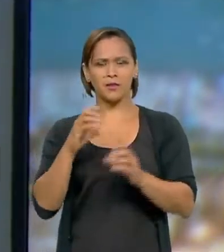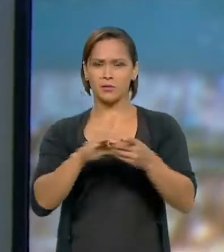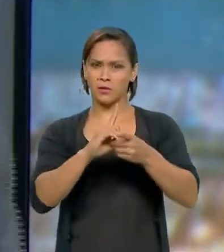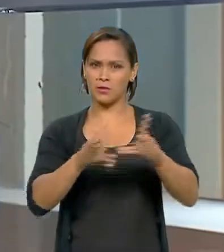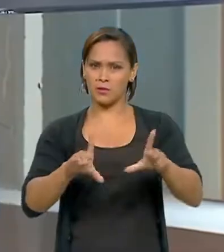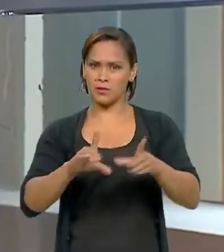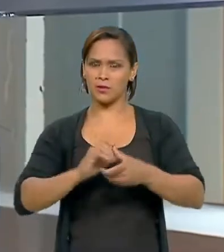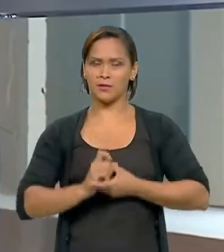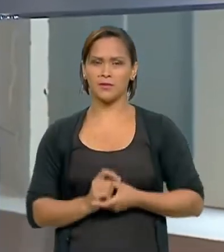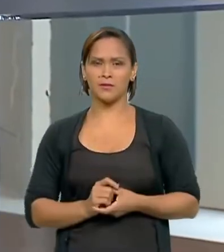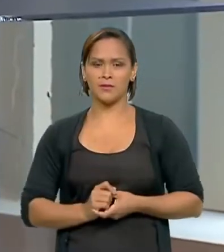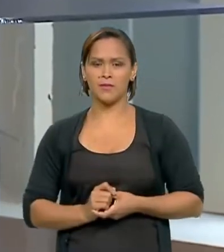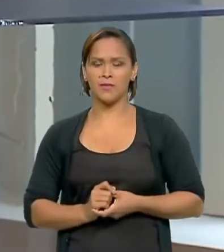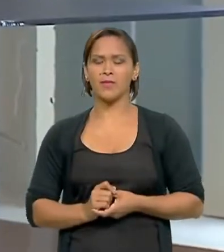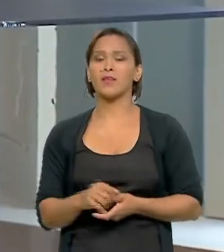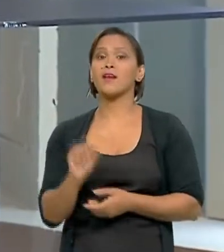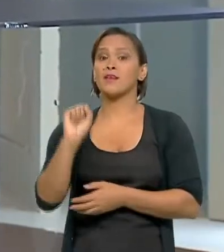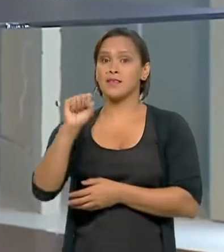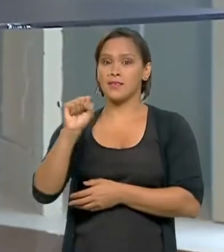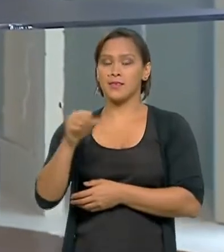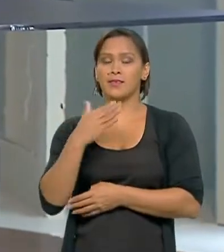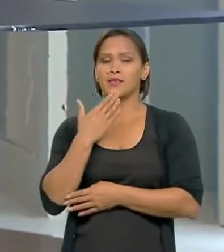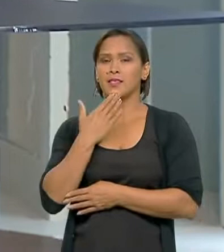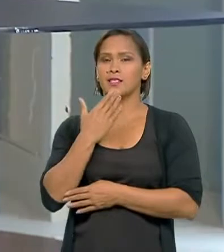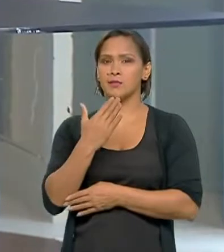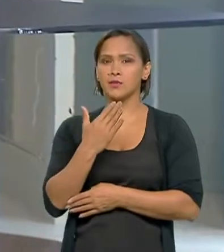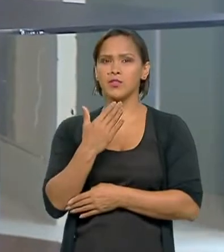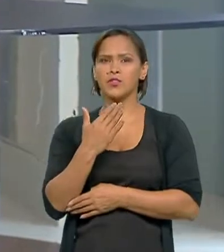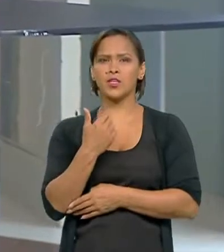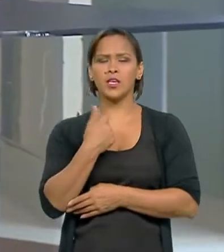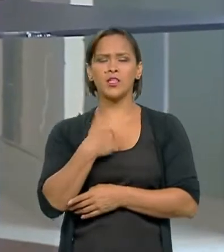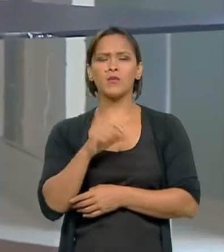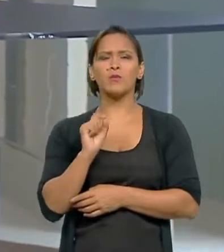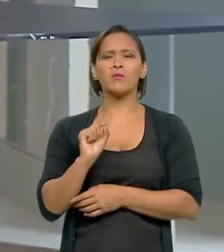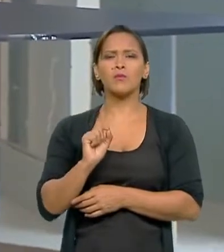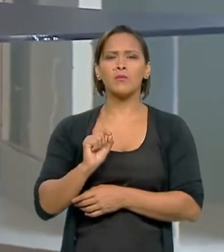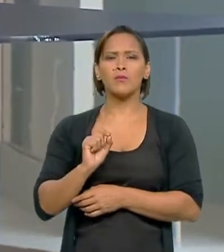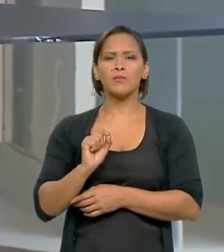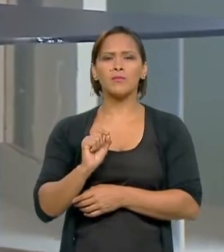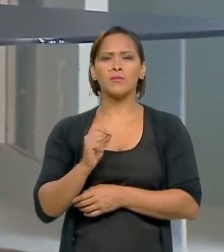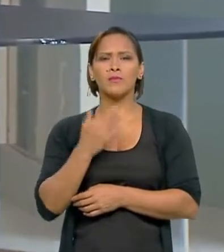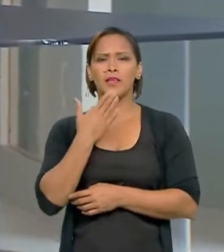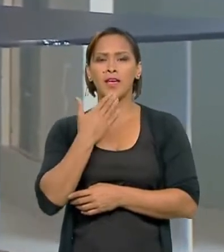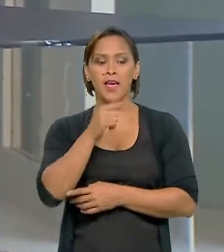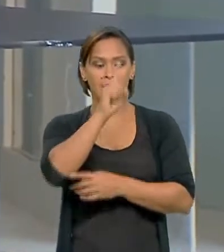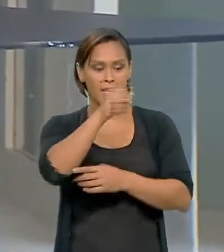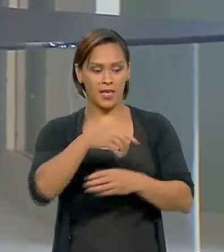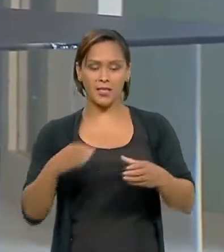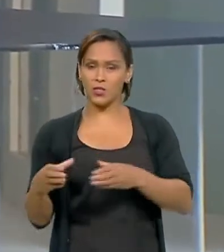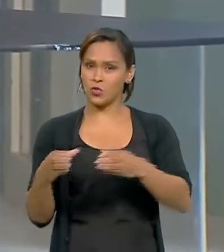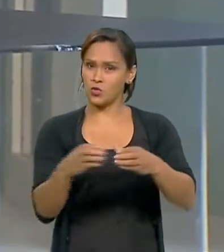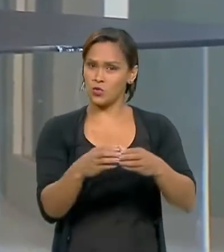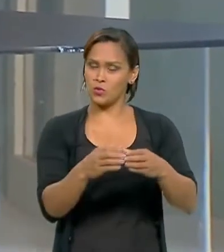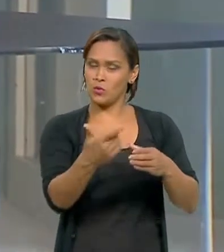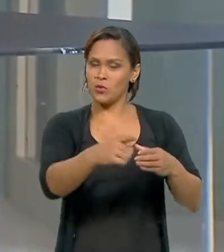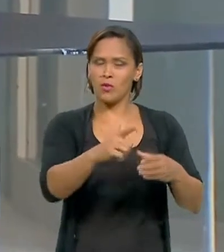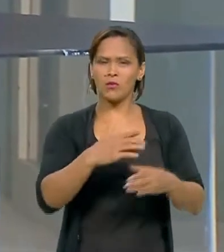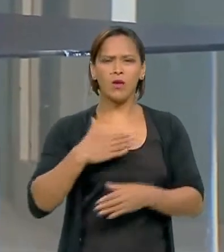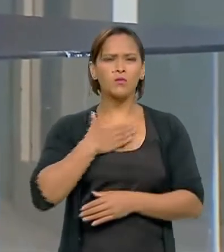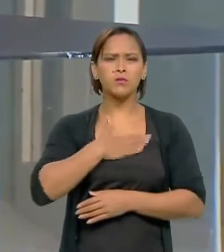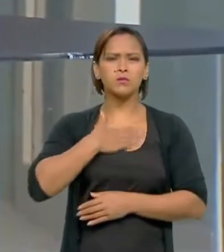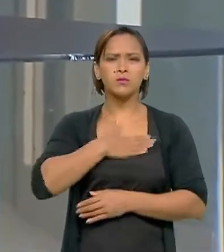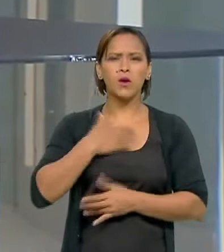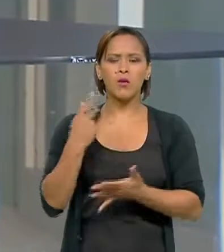Realmente, esse pedido, ele é um sinal de que esse grupo não está satisfeito